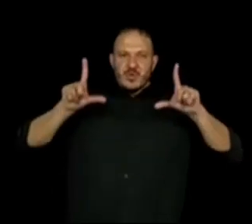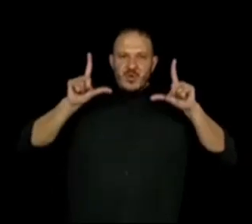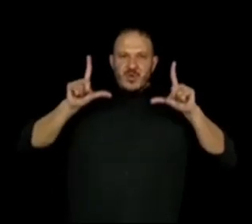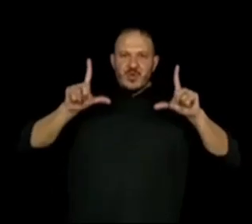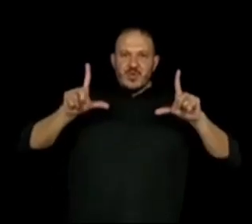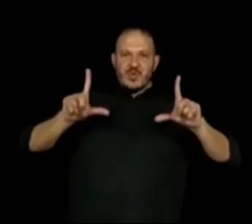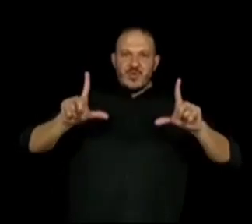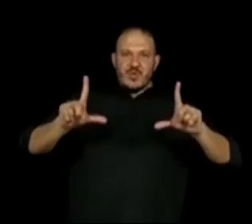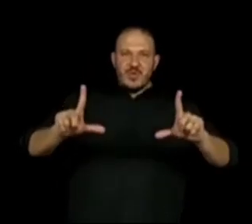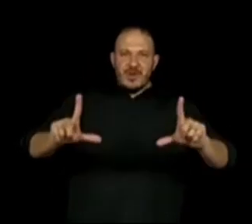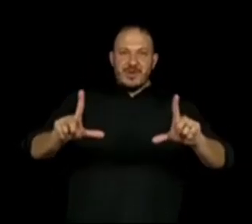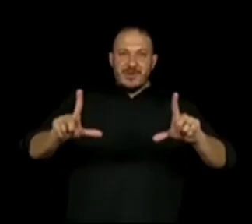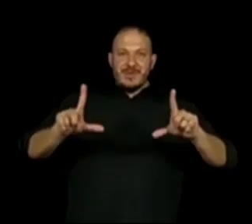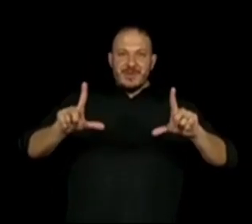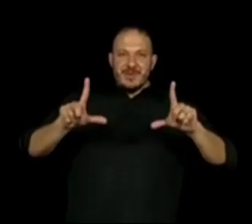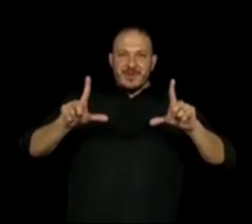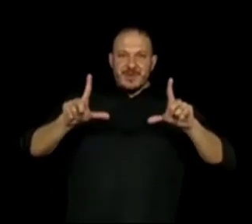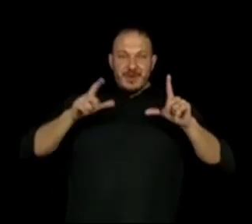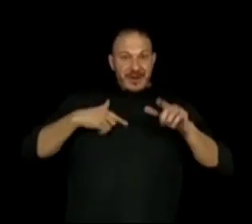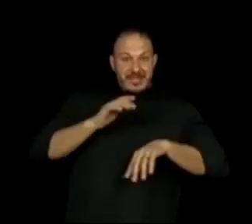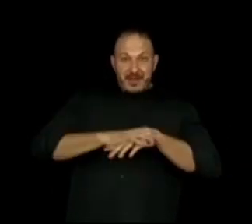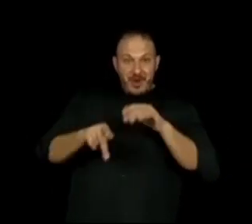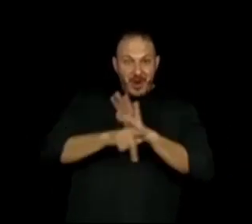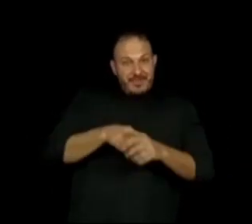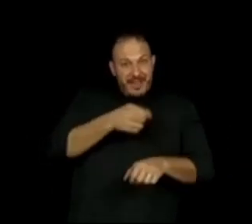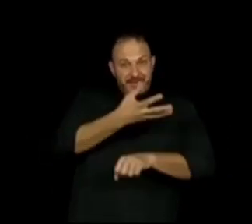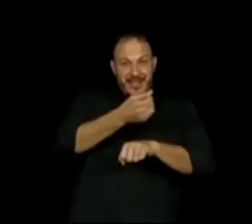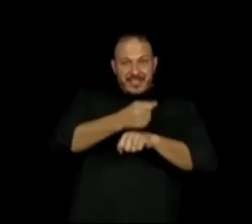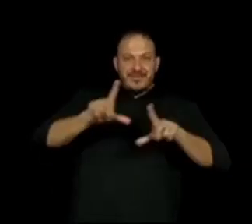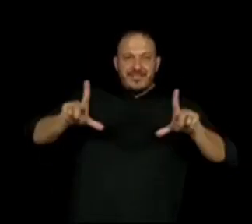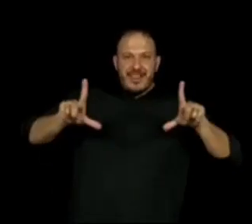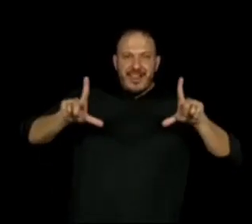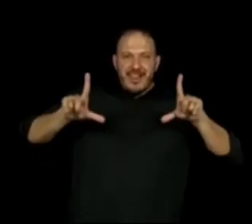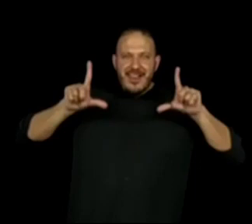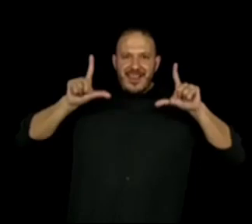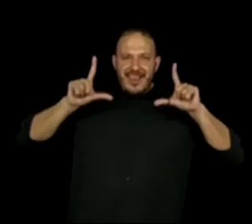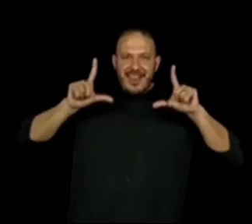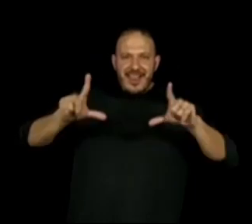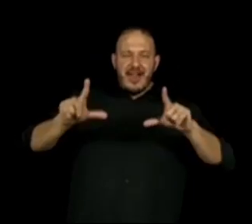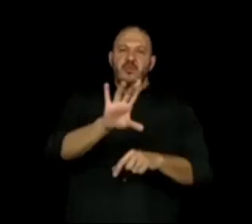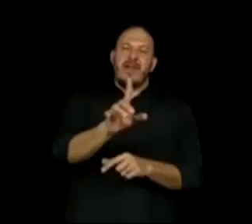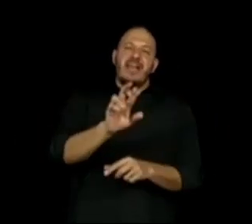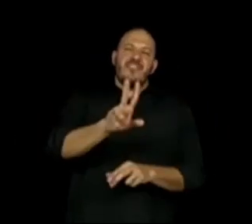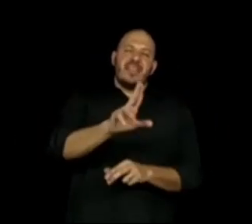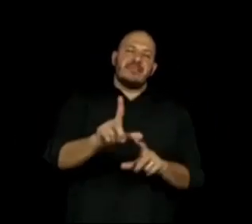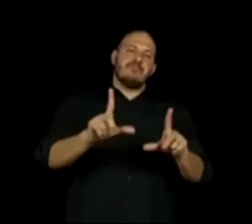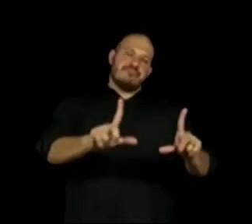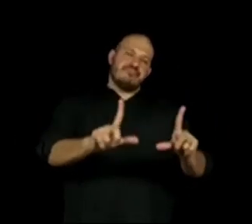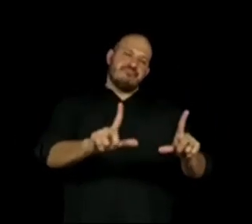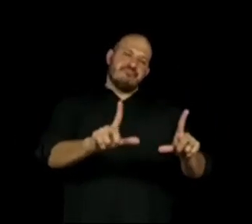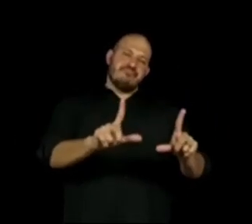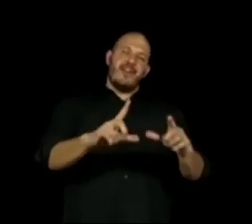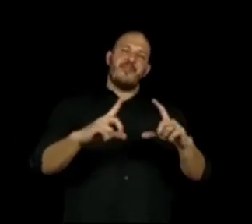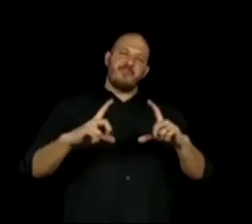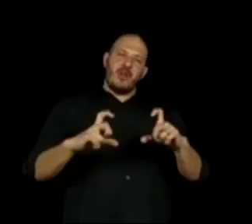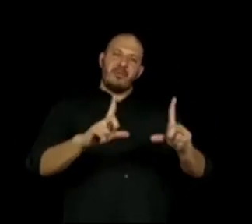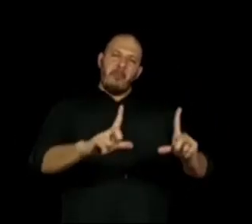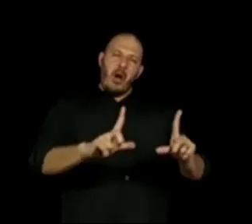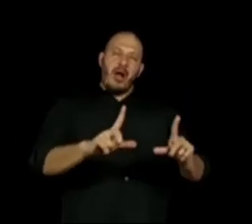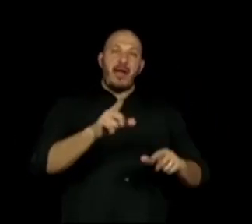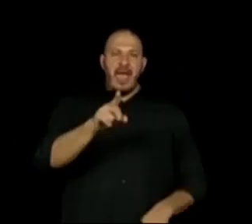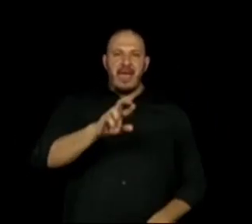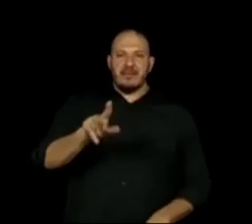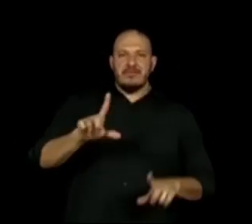movimento e isso é do próprio aplicativo. não é parada como quando a gente faz no computador. Então, ela tem esse